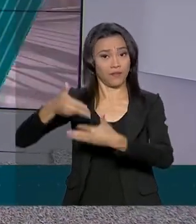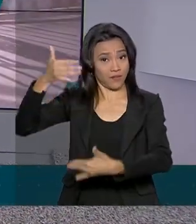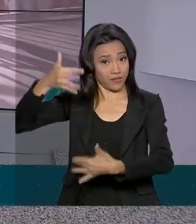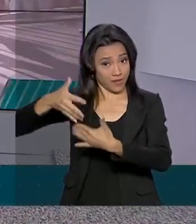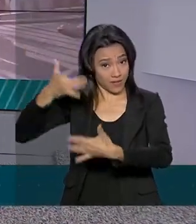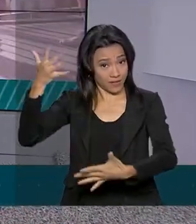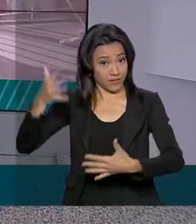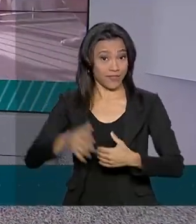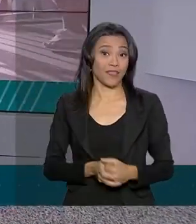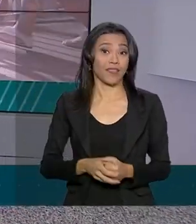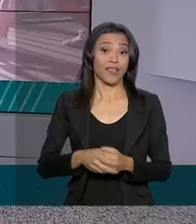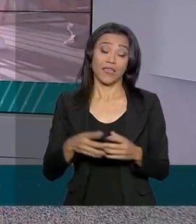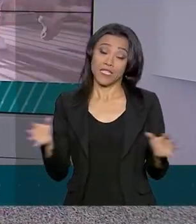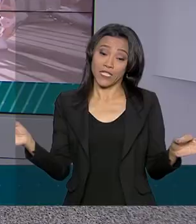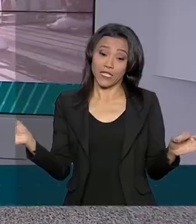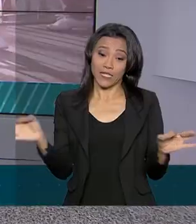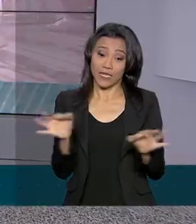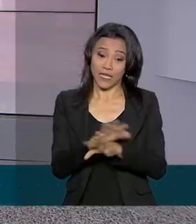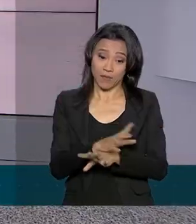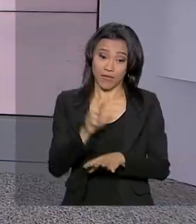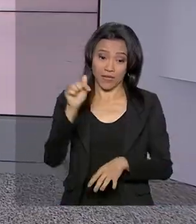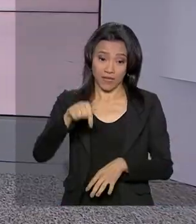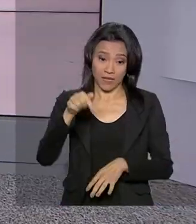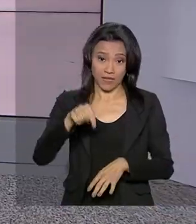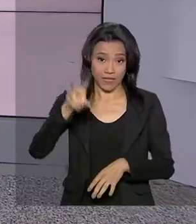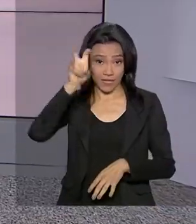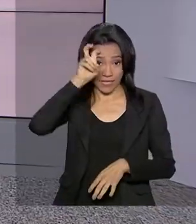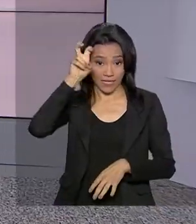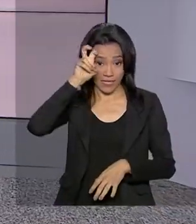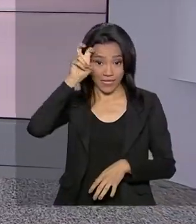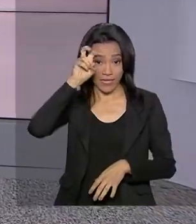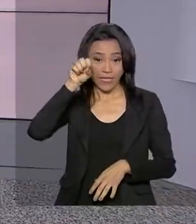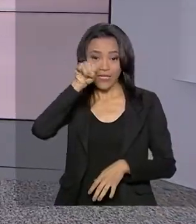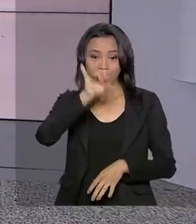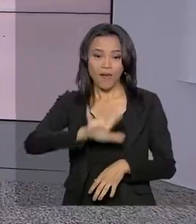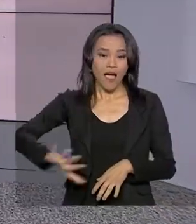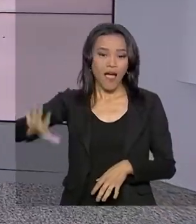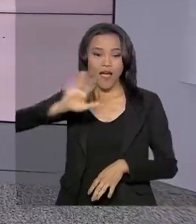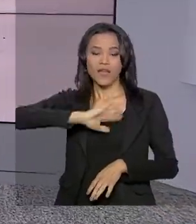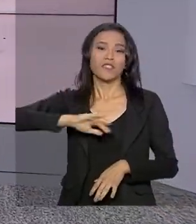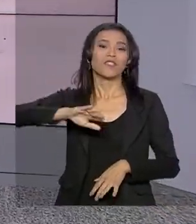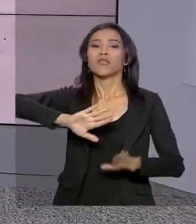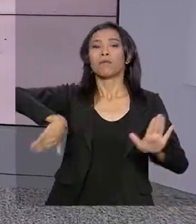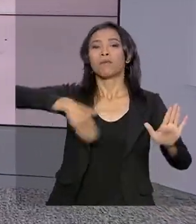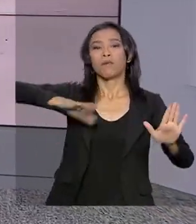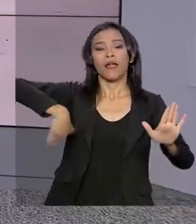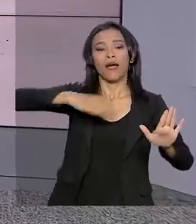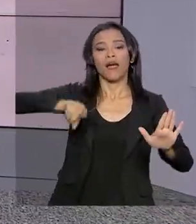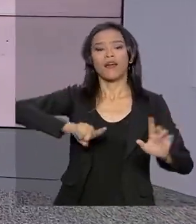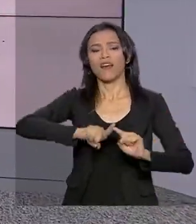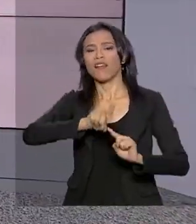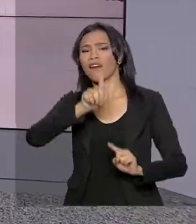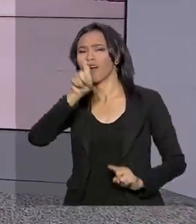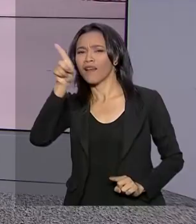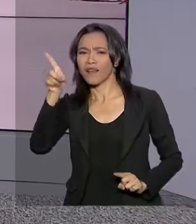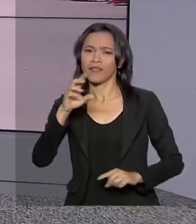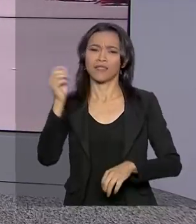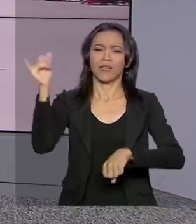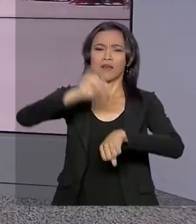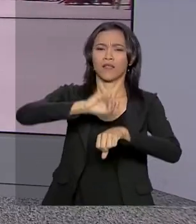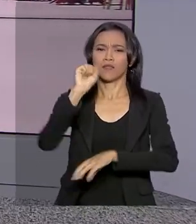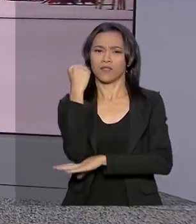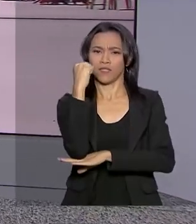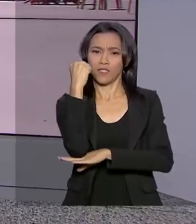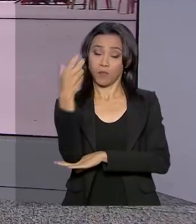sociais. A gente termina essa edição de quinta-feira com imagens da Praia de Atalaia, lá em Aracaju, Sergipe,